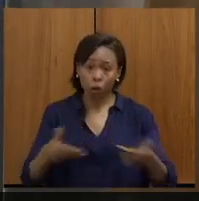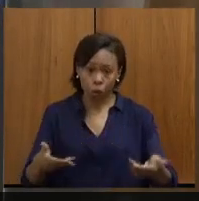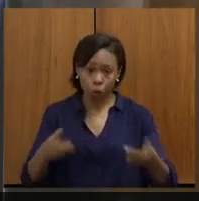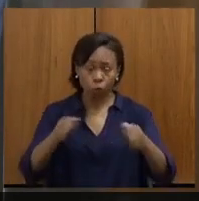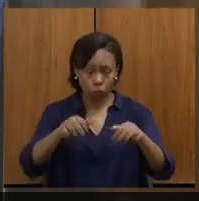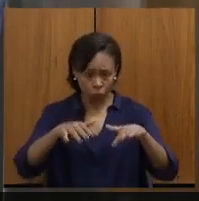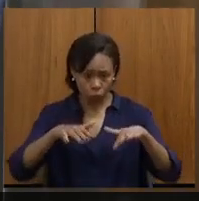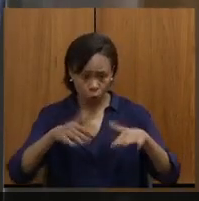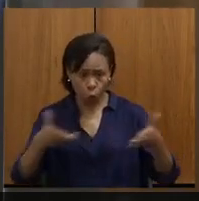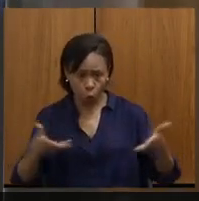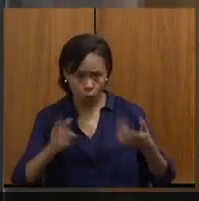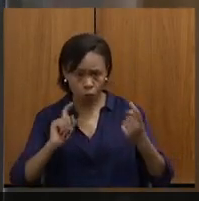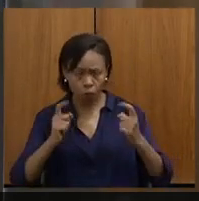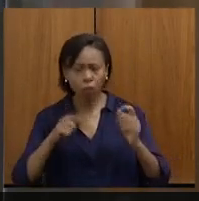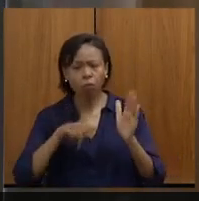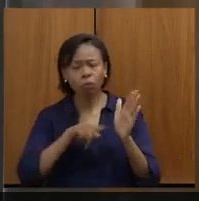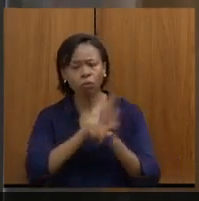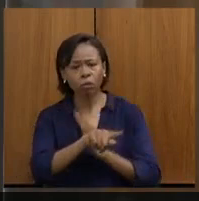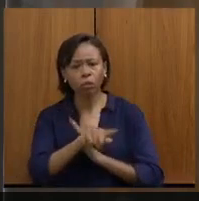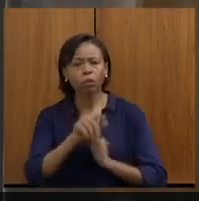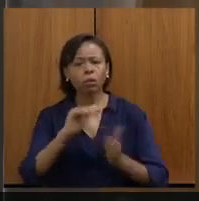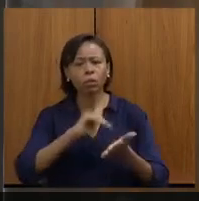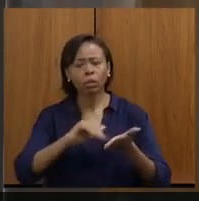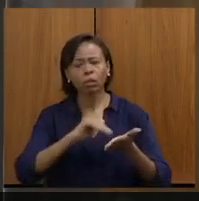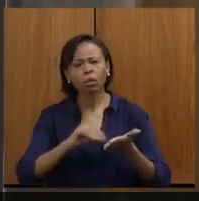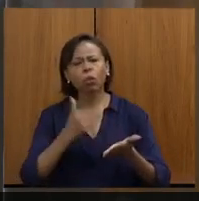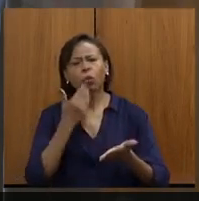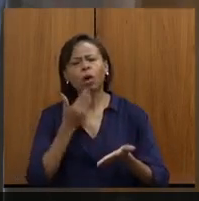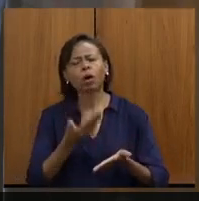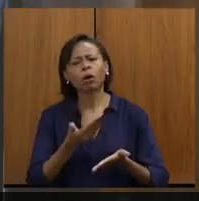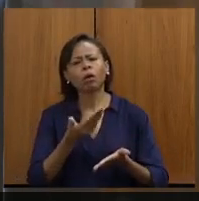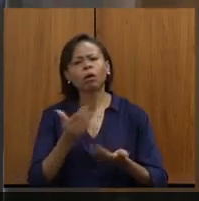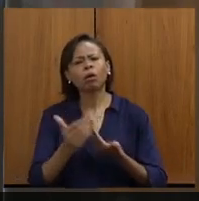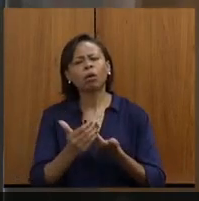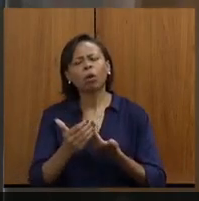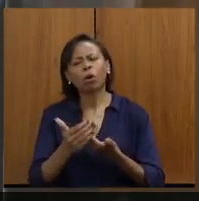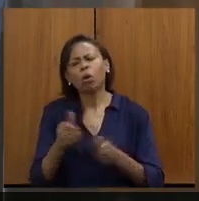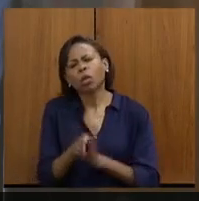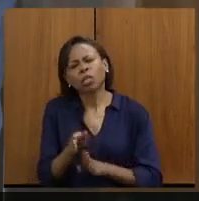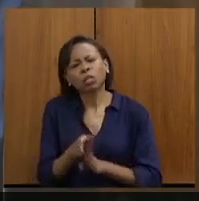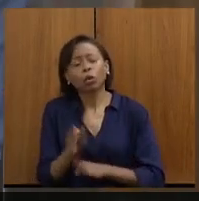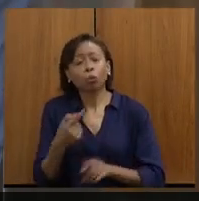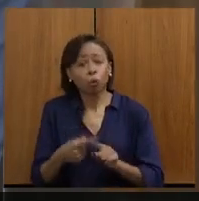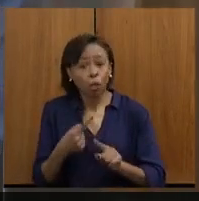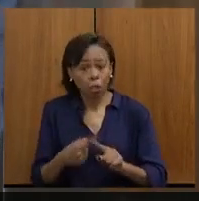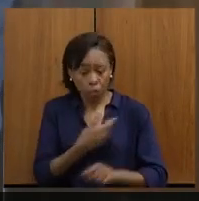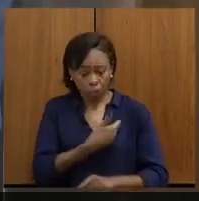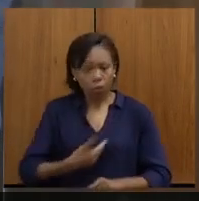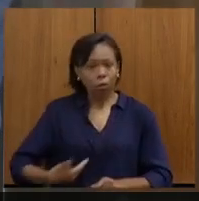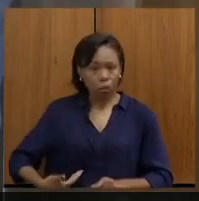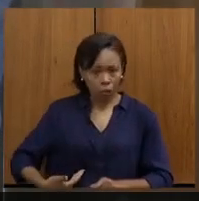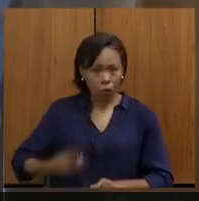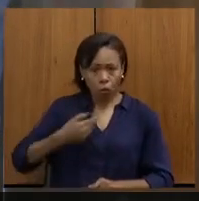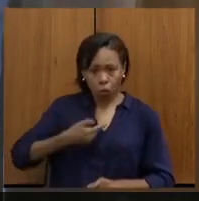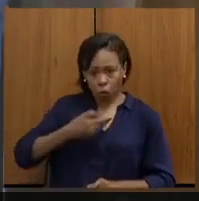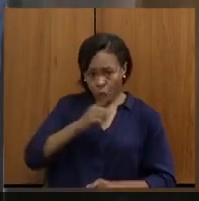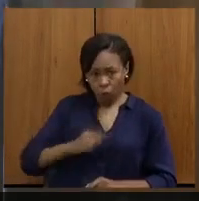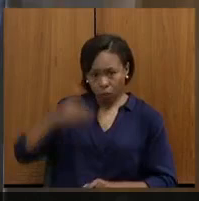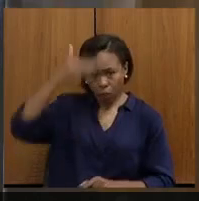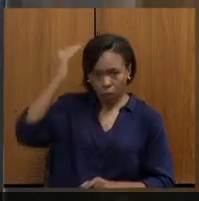saber do secretário qual foi a orientação porque o governador Zema esteve na região, visitou,